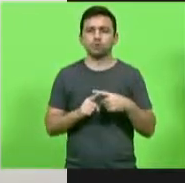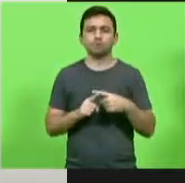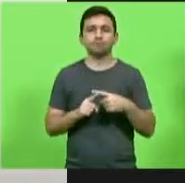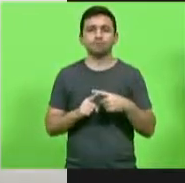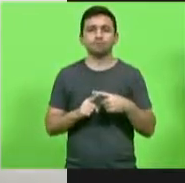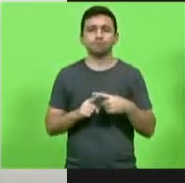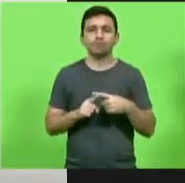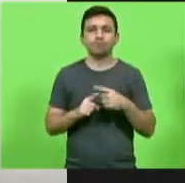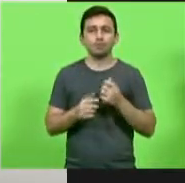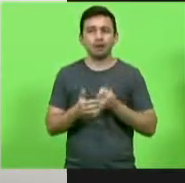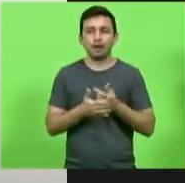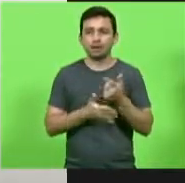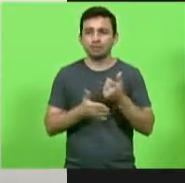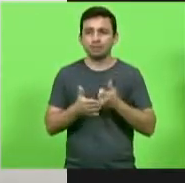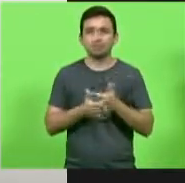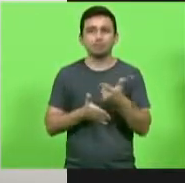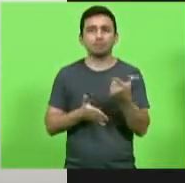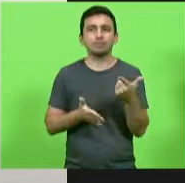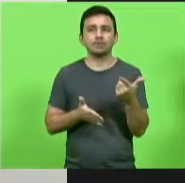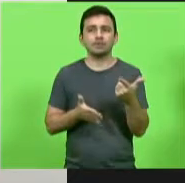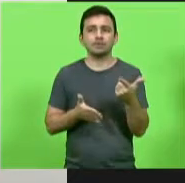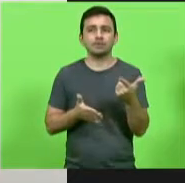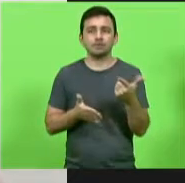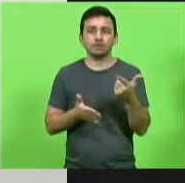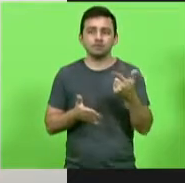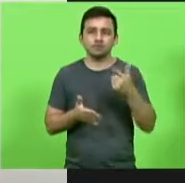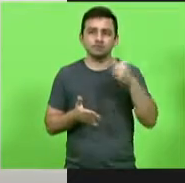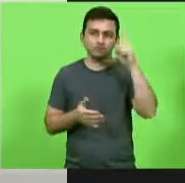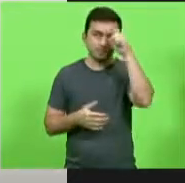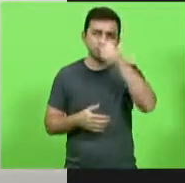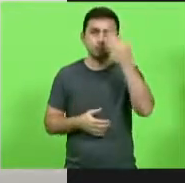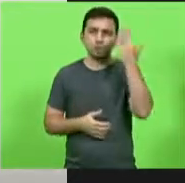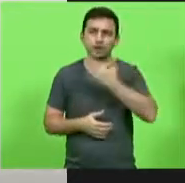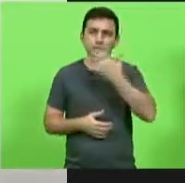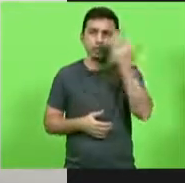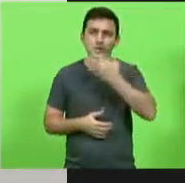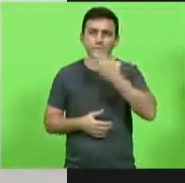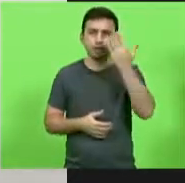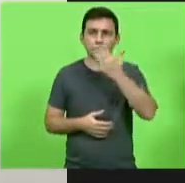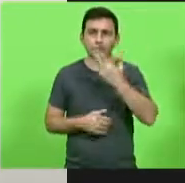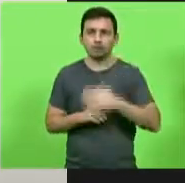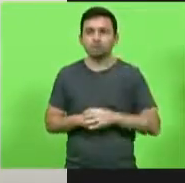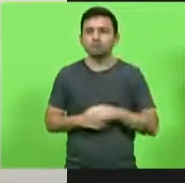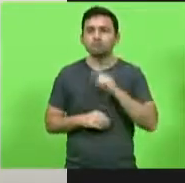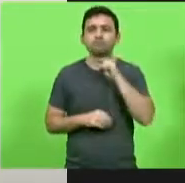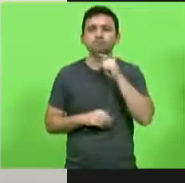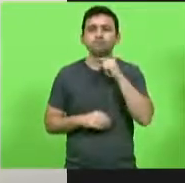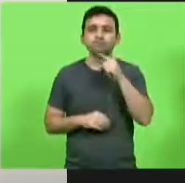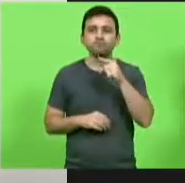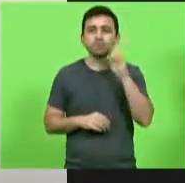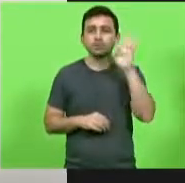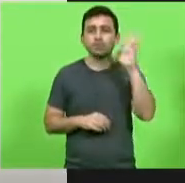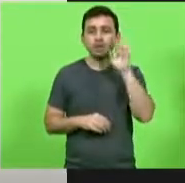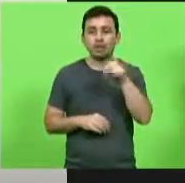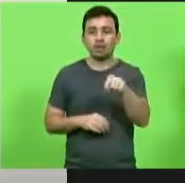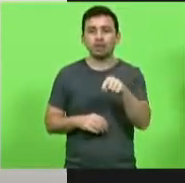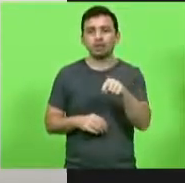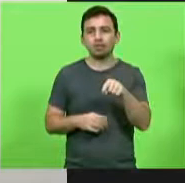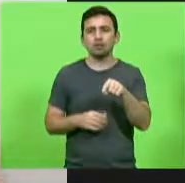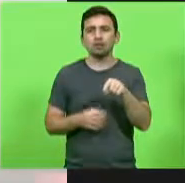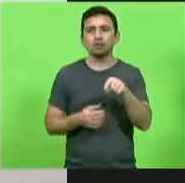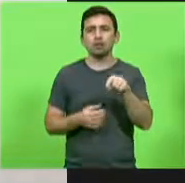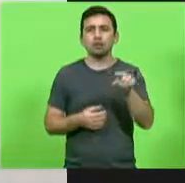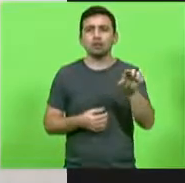pagamento infelizmente quase que invisível não dá para imaginar um produtor de leite recebendo